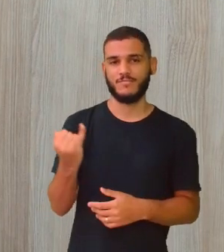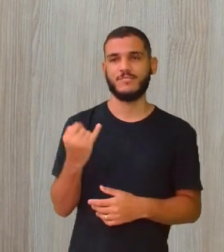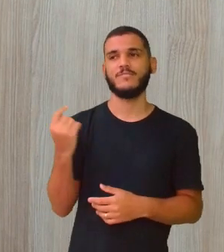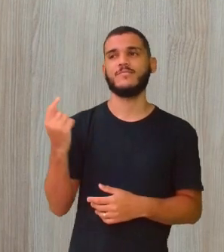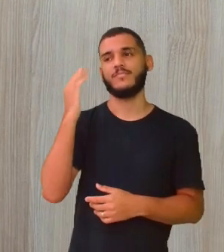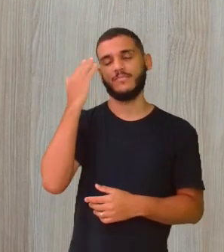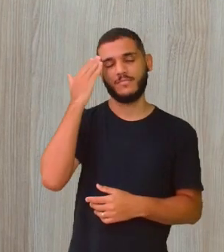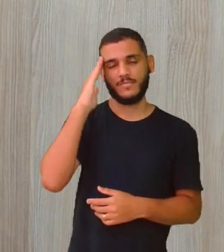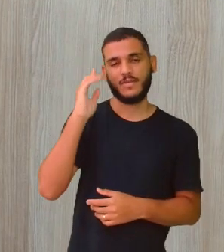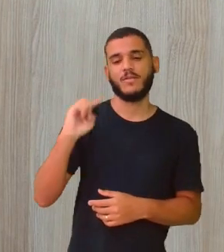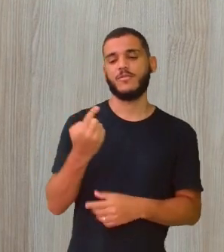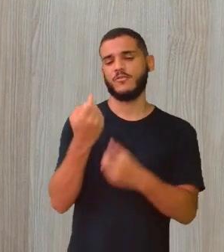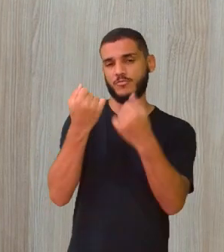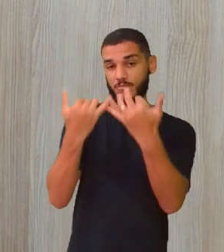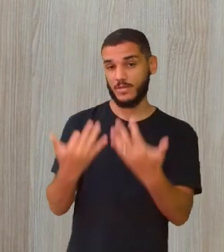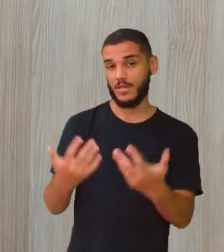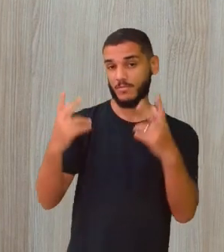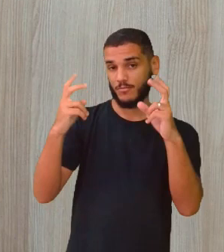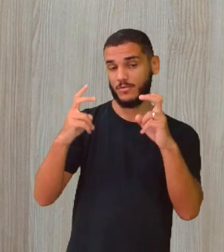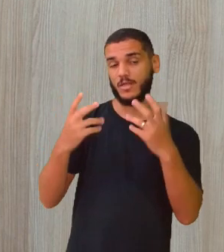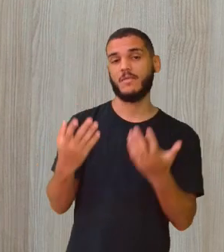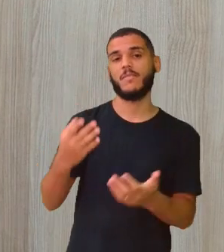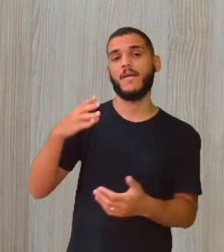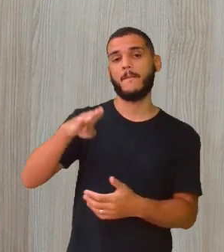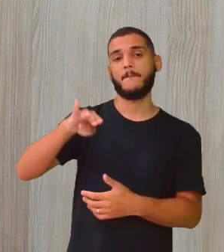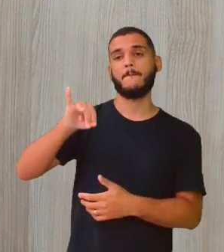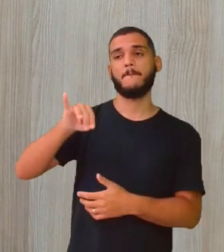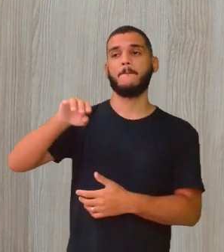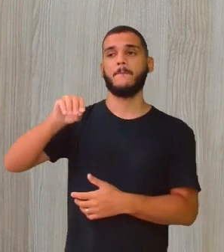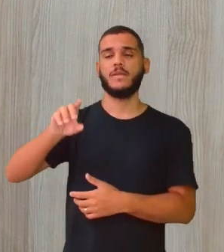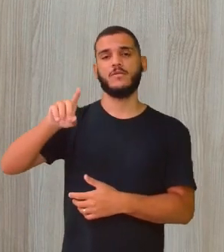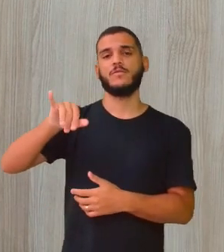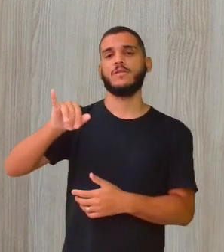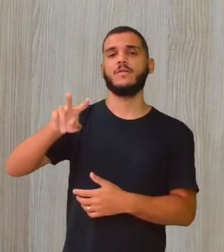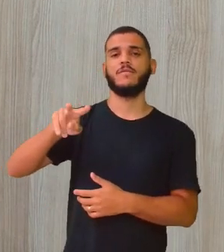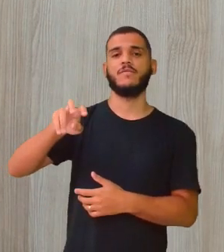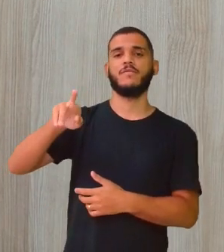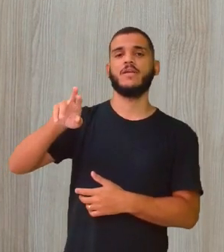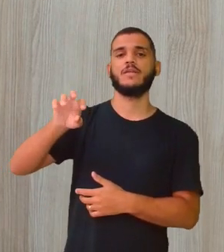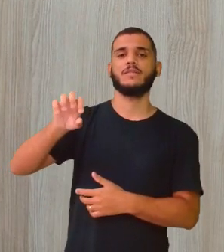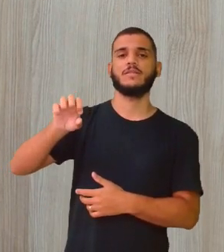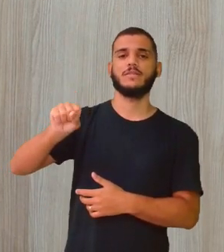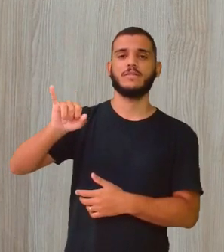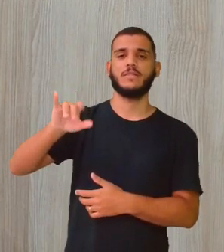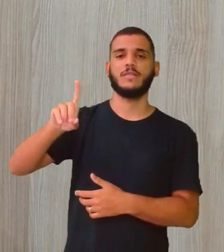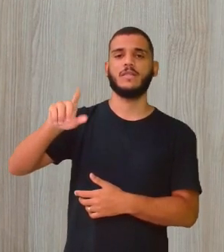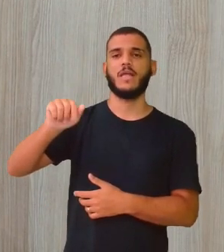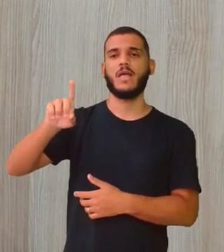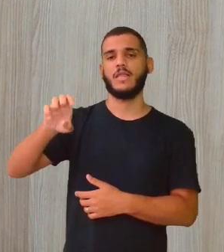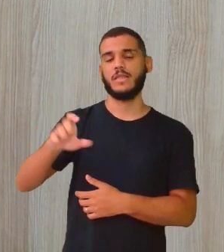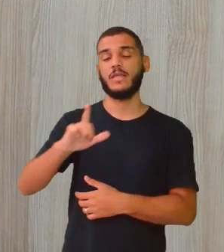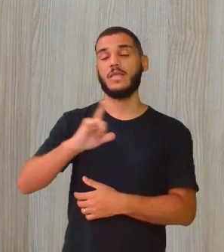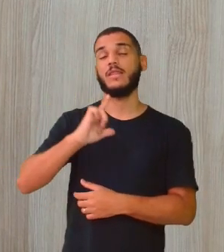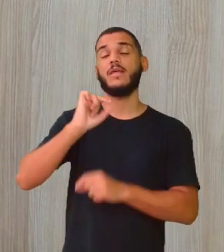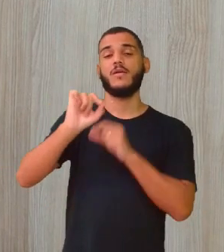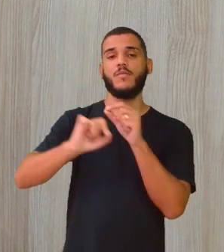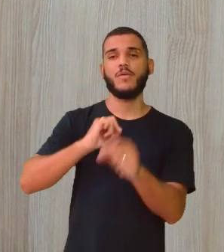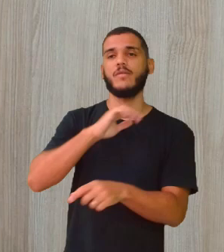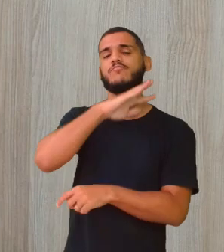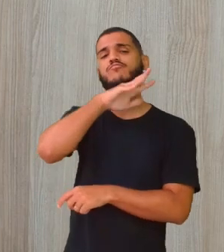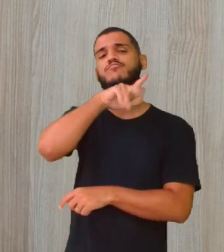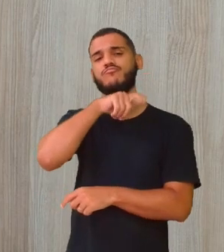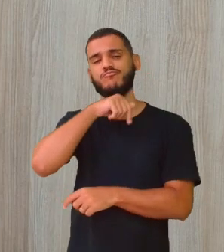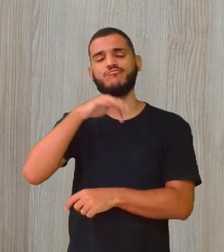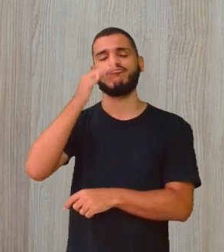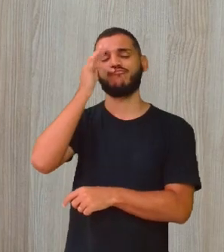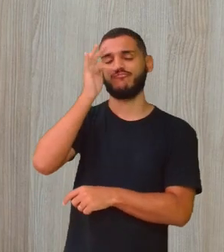que quando a gente fala em biodiversidade, é porque a gente está em um ambiente, né? Diverso, seja na fauna, na flora, né? A